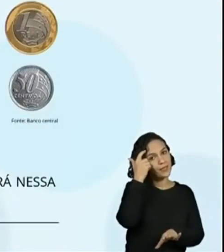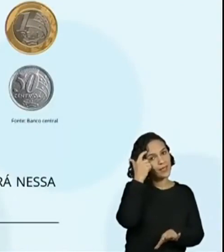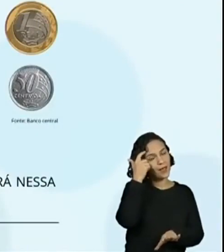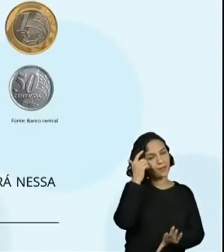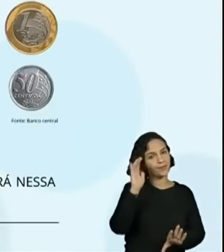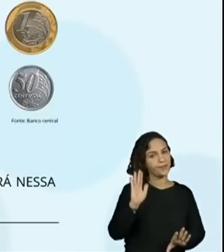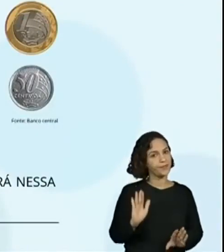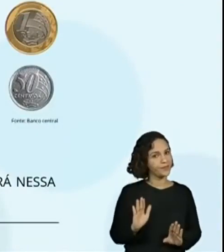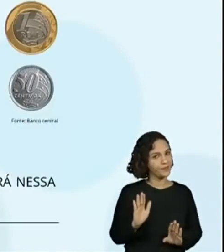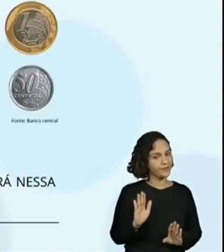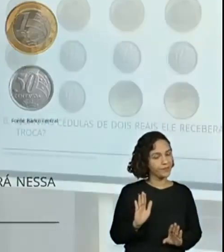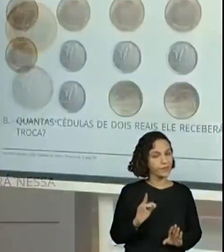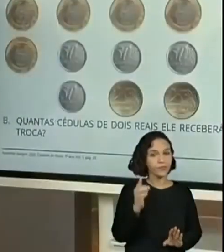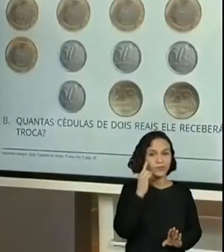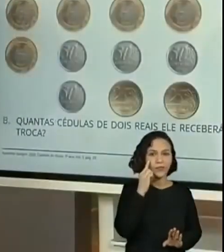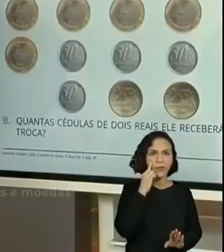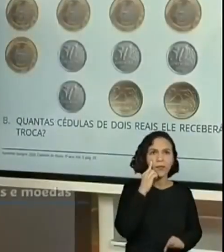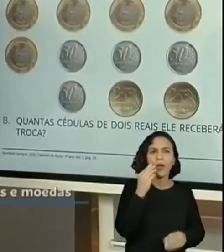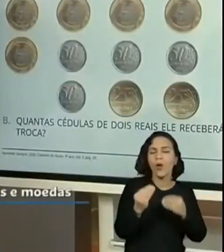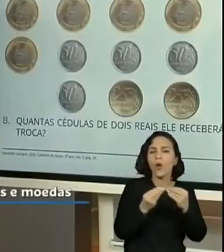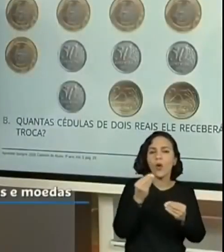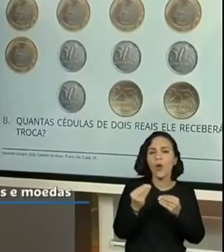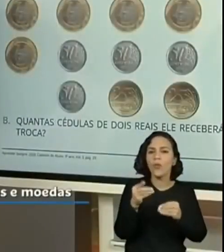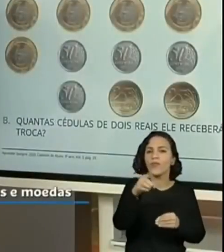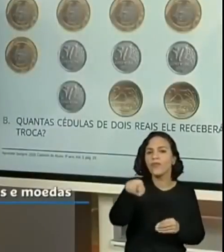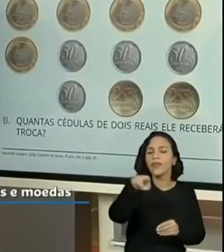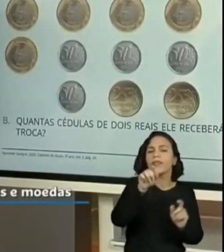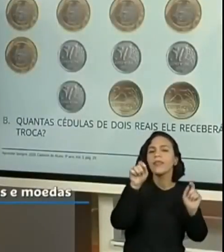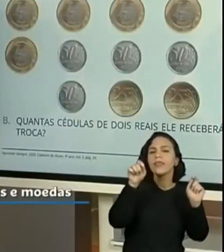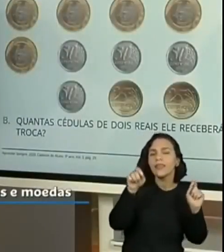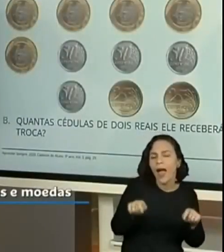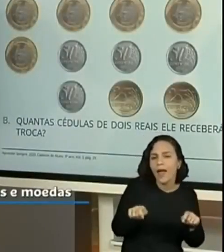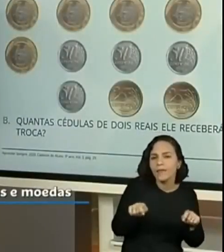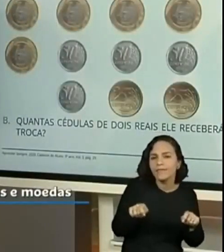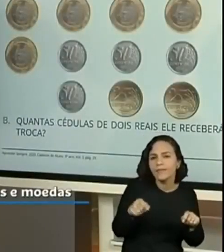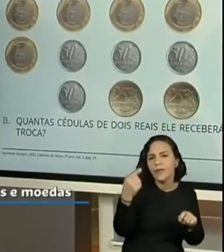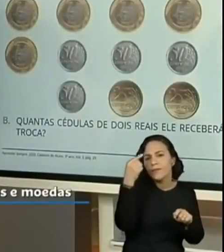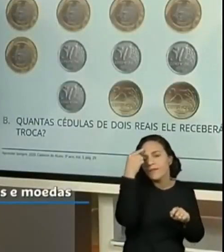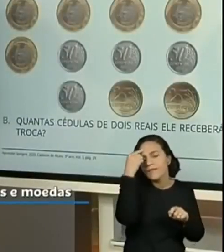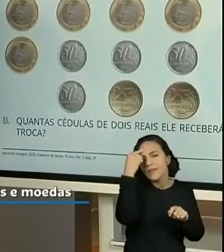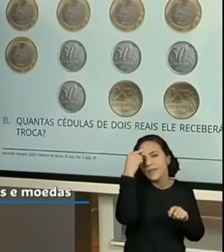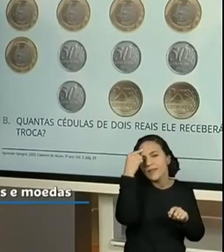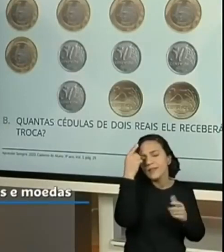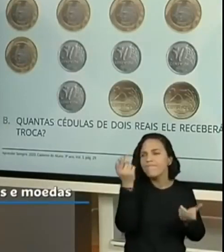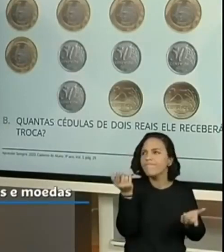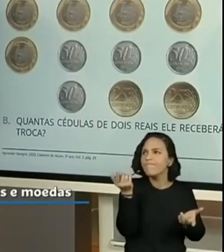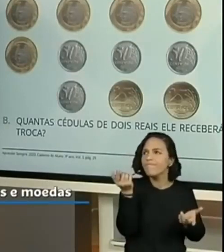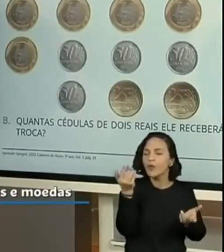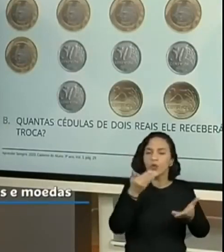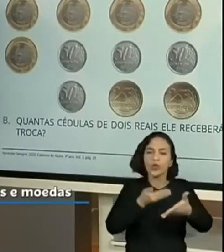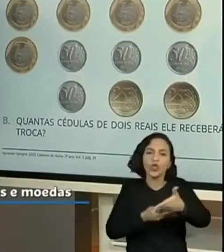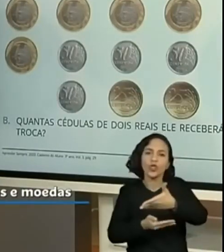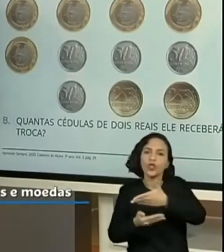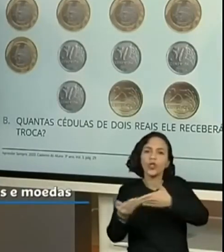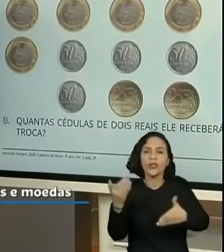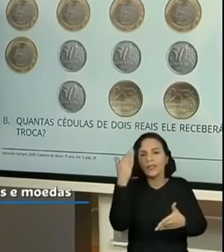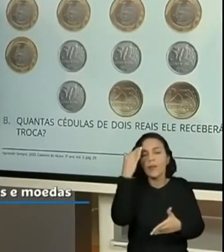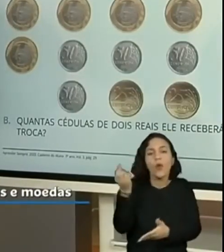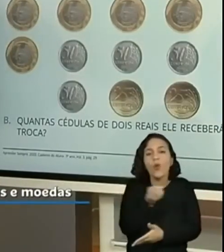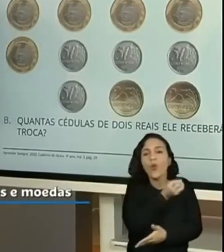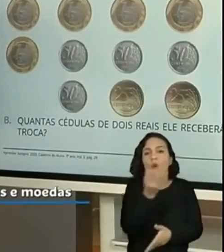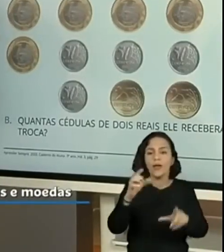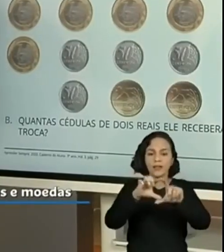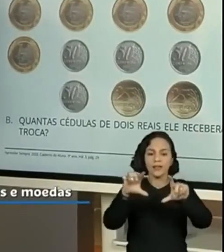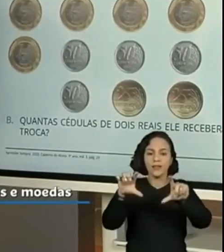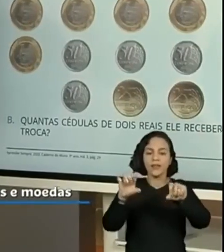que o Emerson ou vocês podem utilizar para a gente chegar à conclusão da